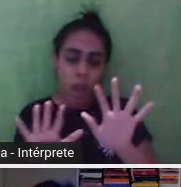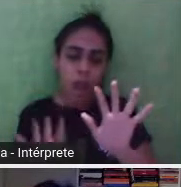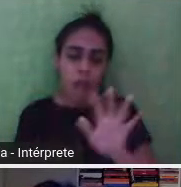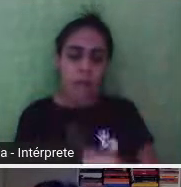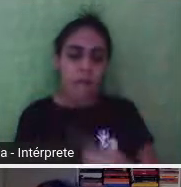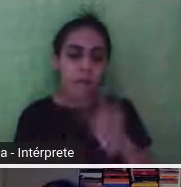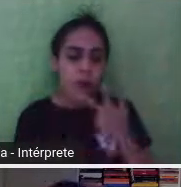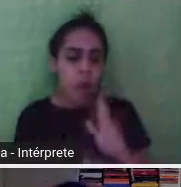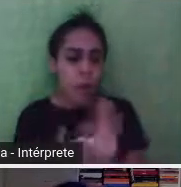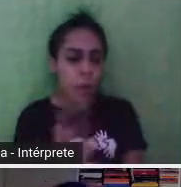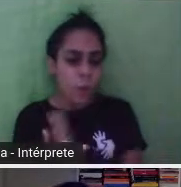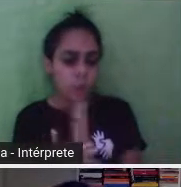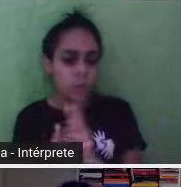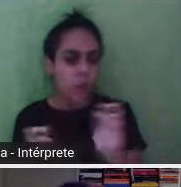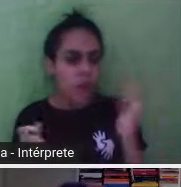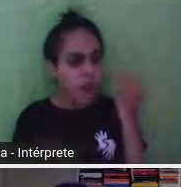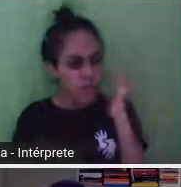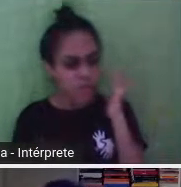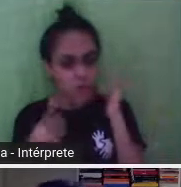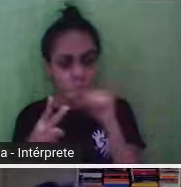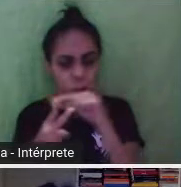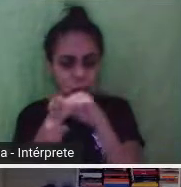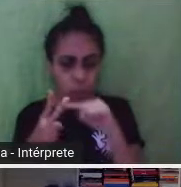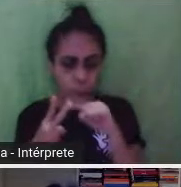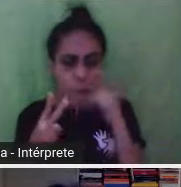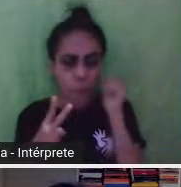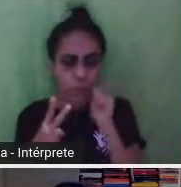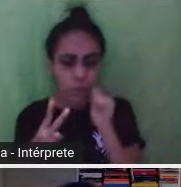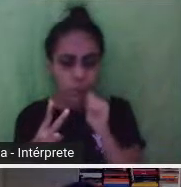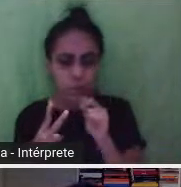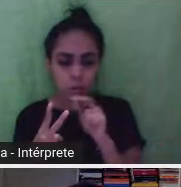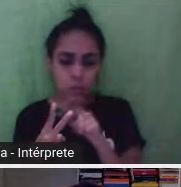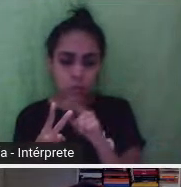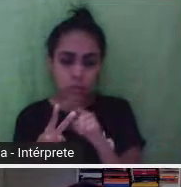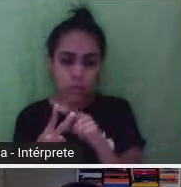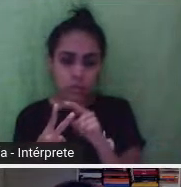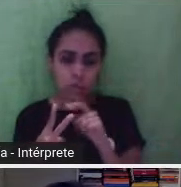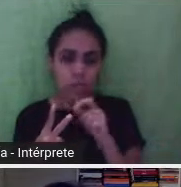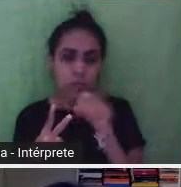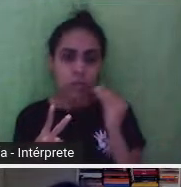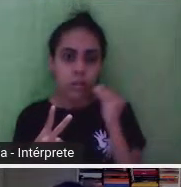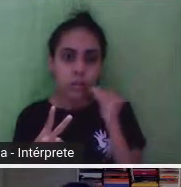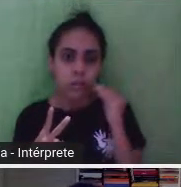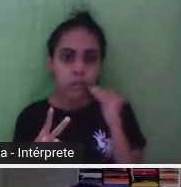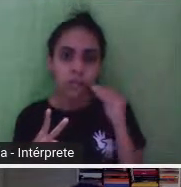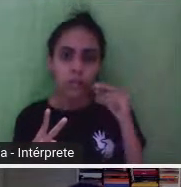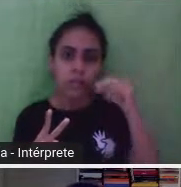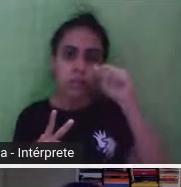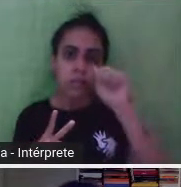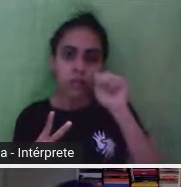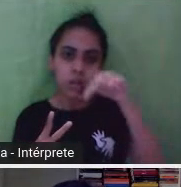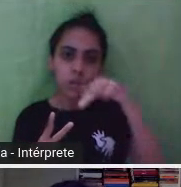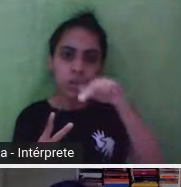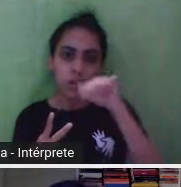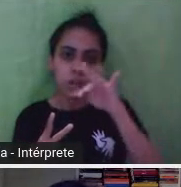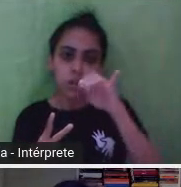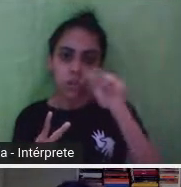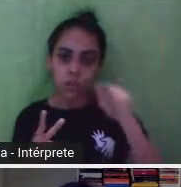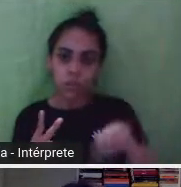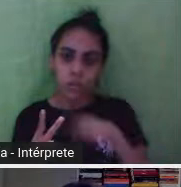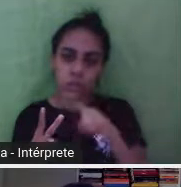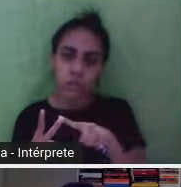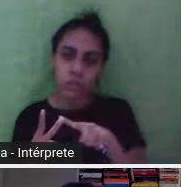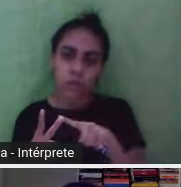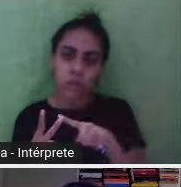a Helena, a Helena Ferrante, seja a Anitta Raja, que é de quem eu vou falar agora, e o Domenico Starnoni,